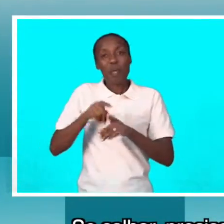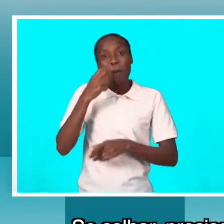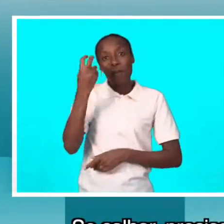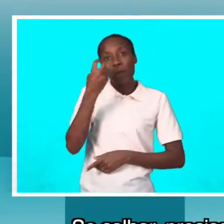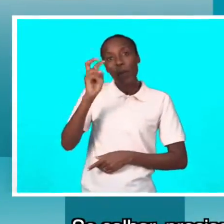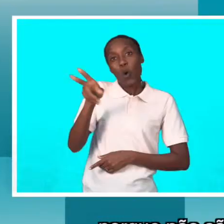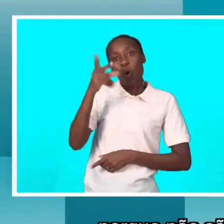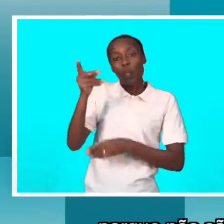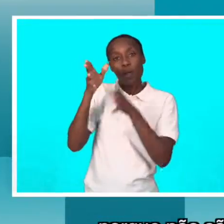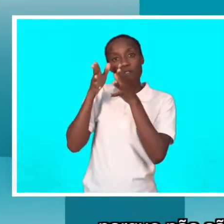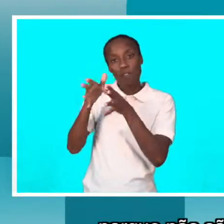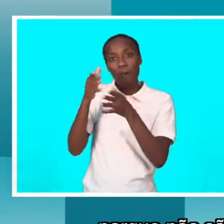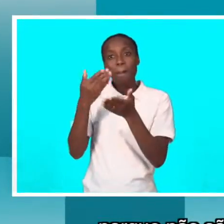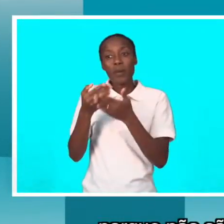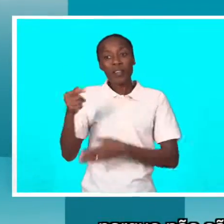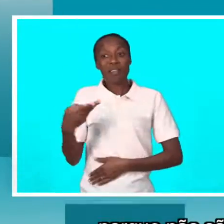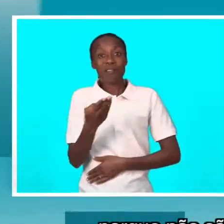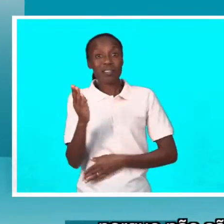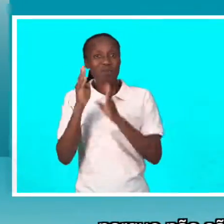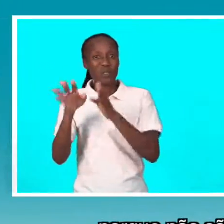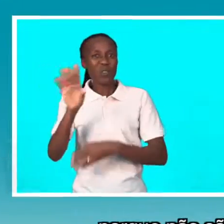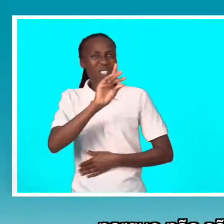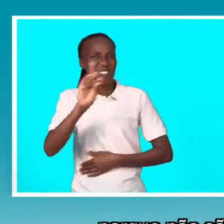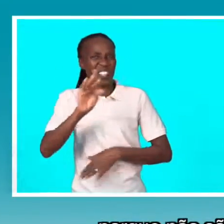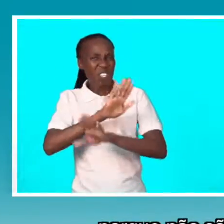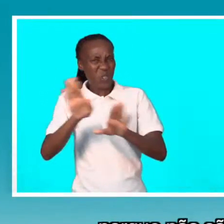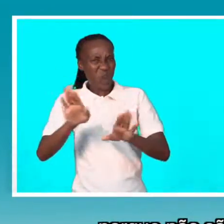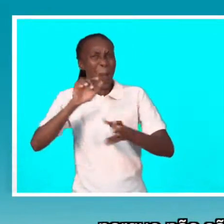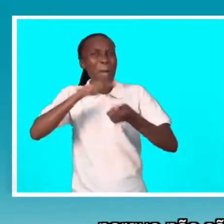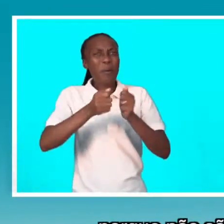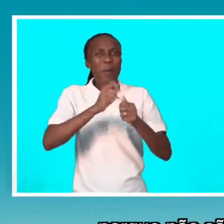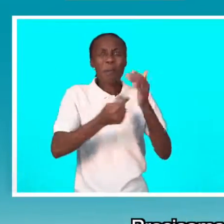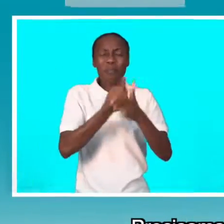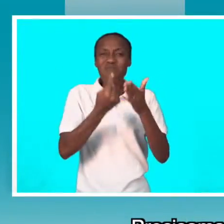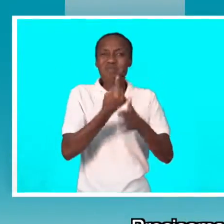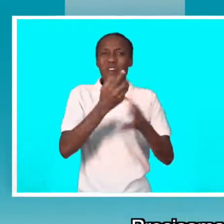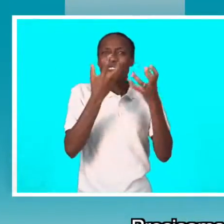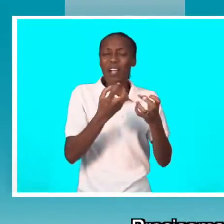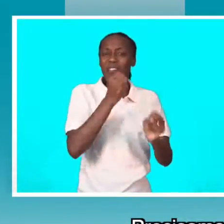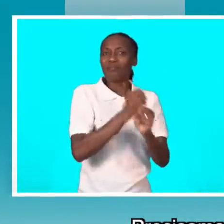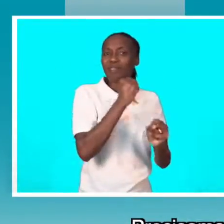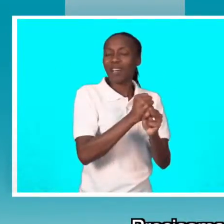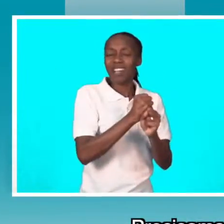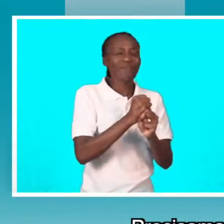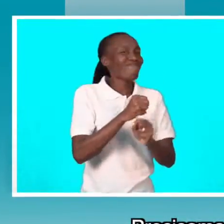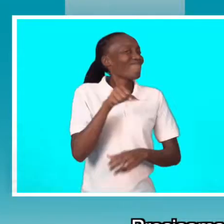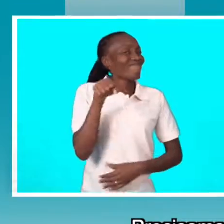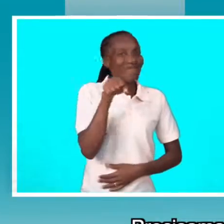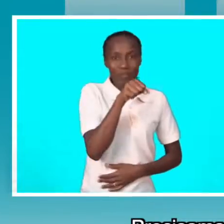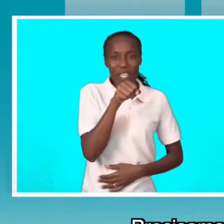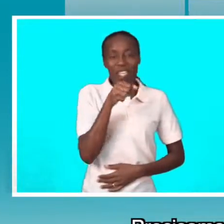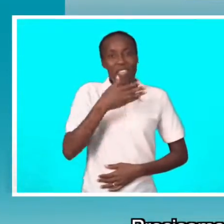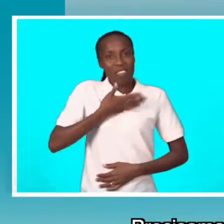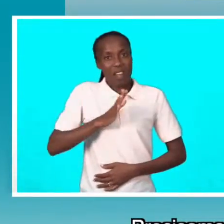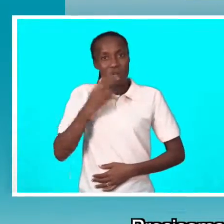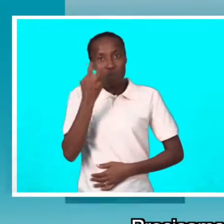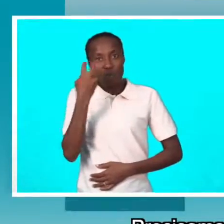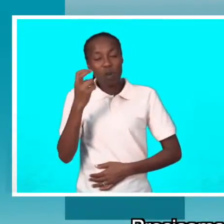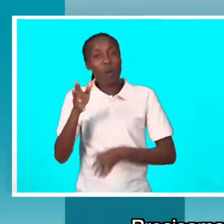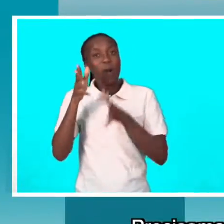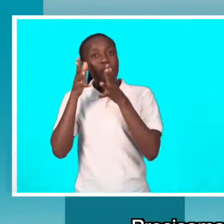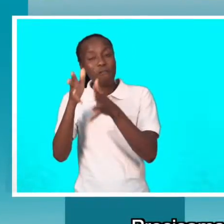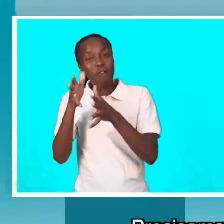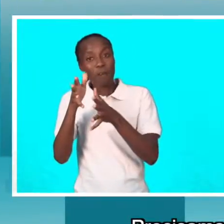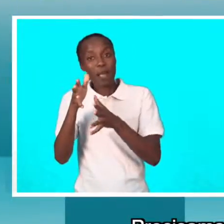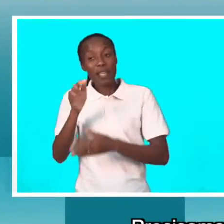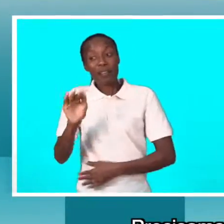outra forma, porque, no momento, somos só as pessoas com deficiência que estão com problemas de emprego. Precisamos de encontrar uma forma de torná